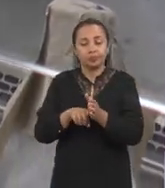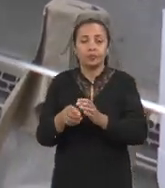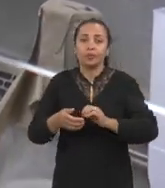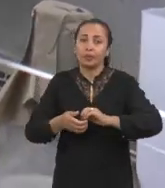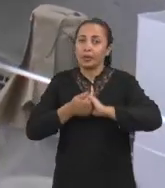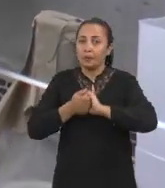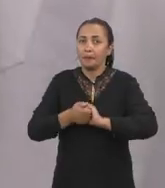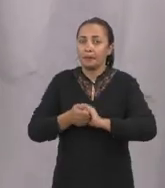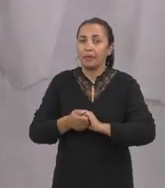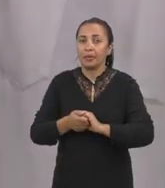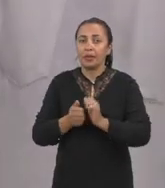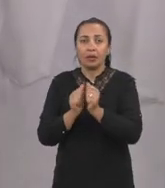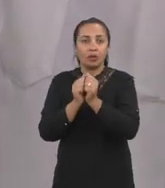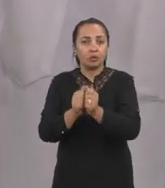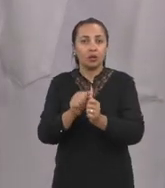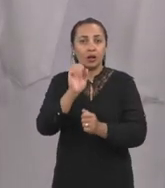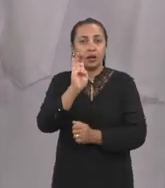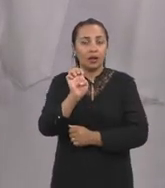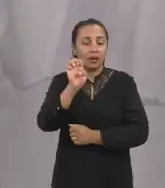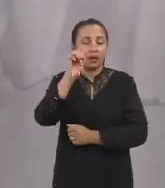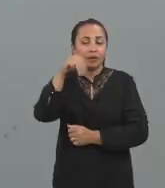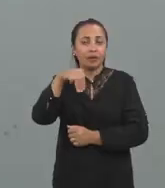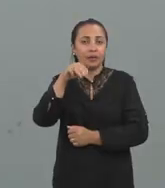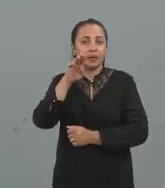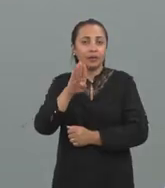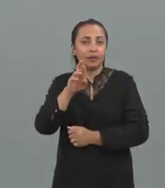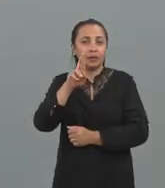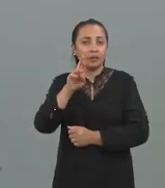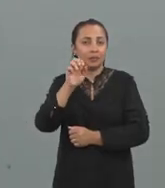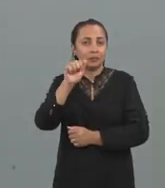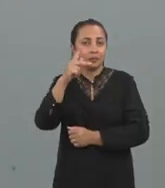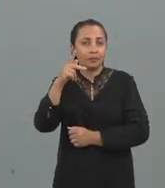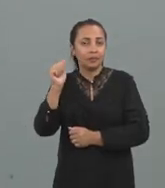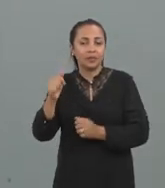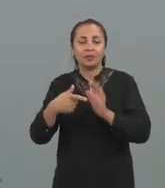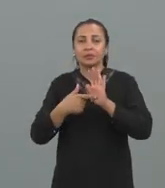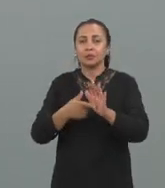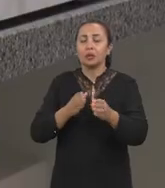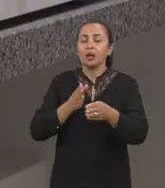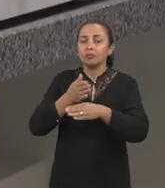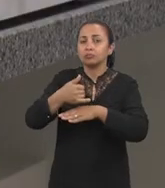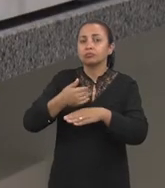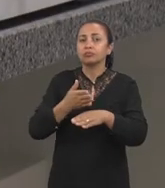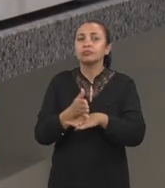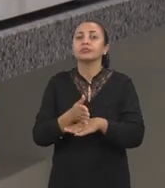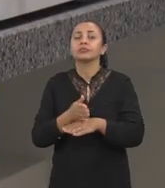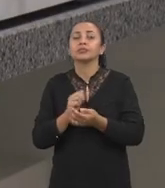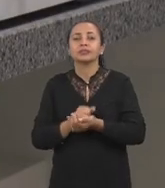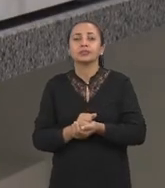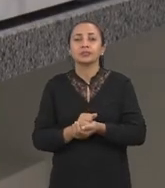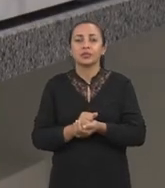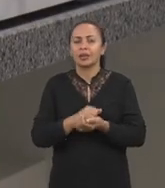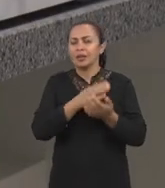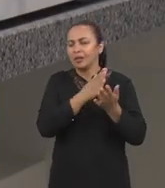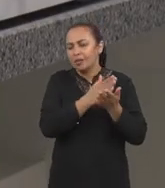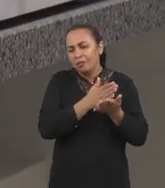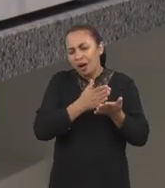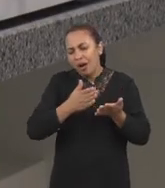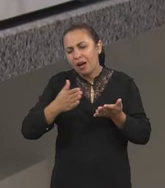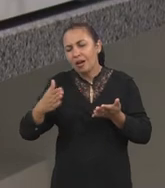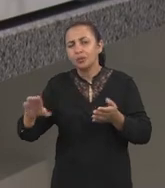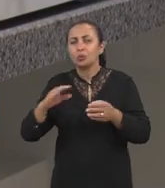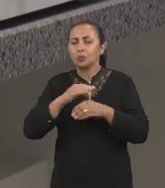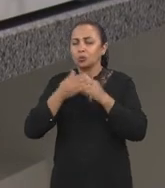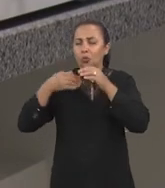empresa brasileira de pesquisa agropecuária, a Embrapa, que tem mostrado viabilidade. Durante todo o período de armazenamento,